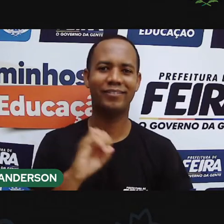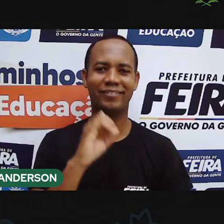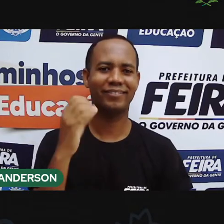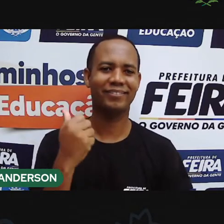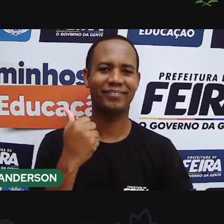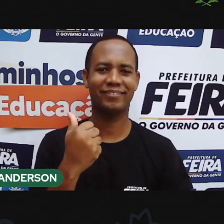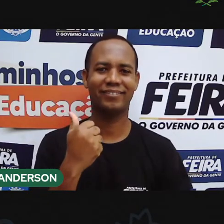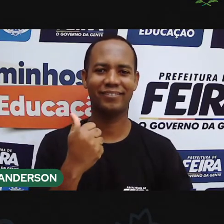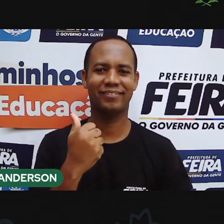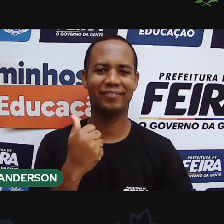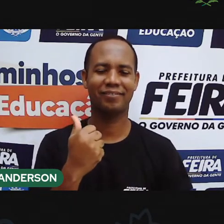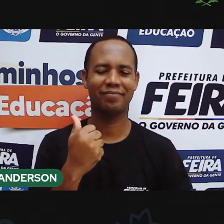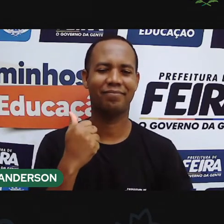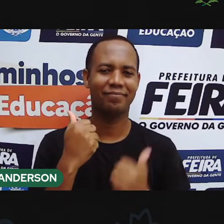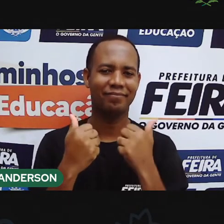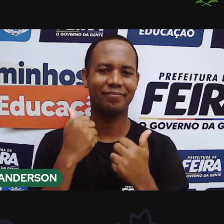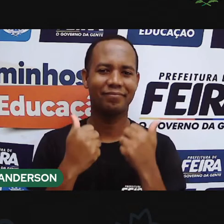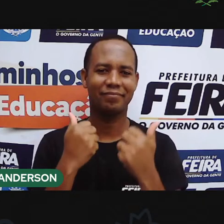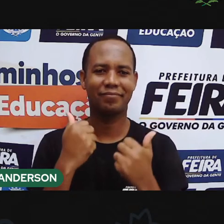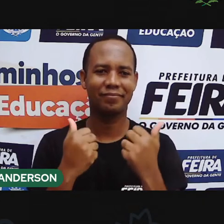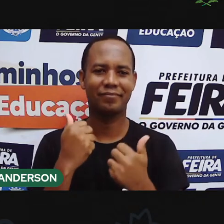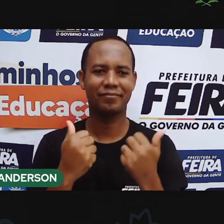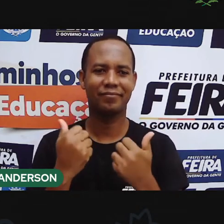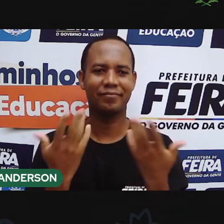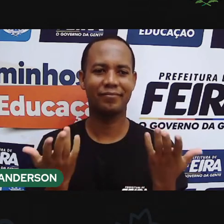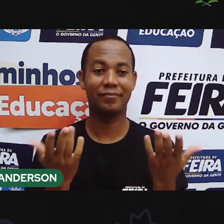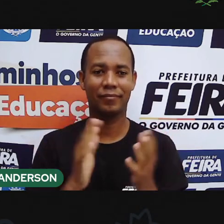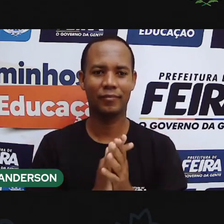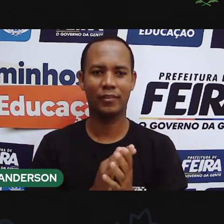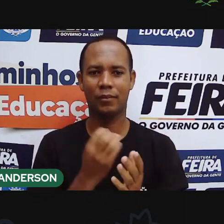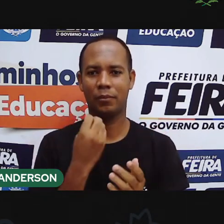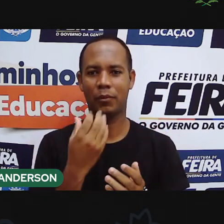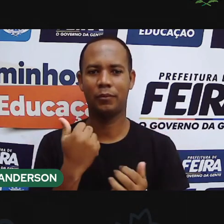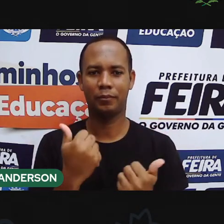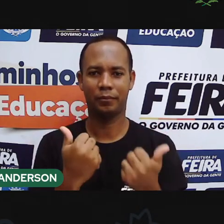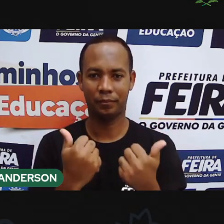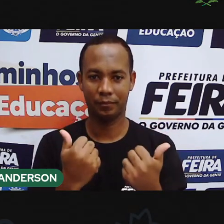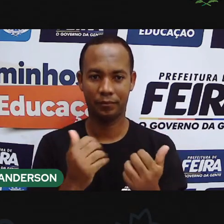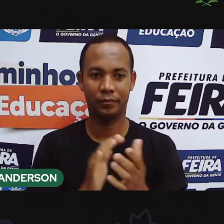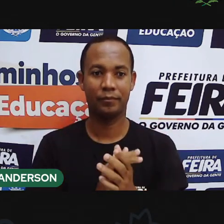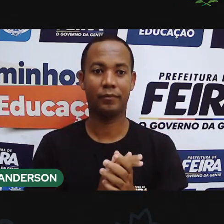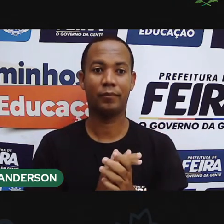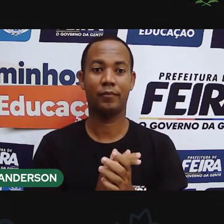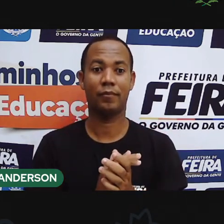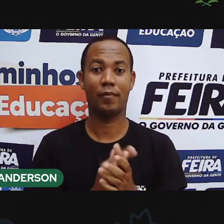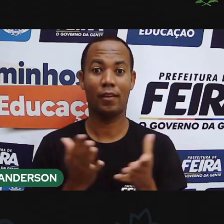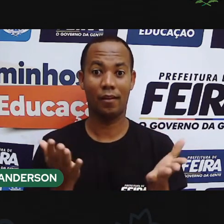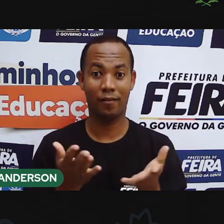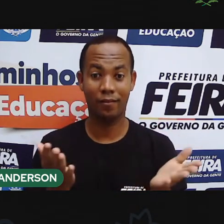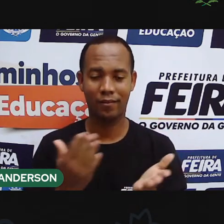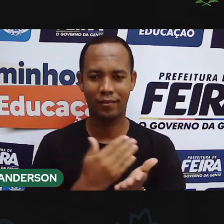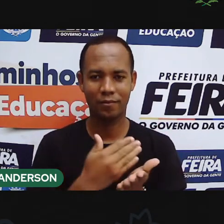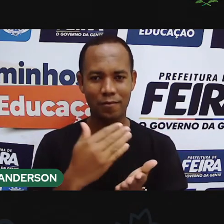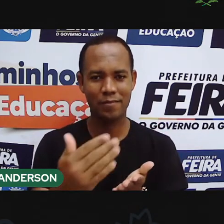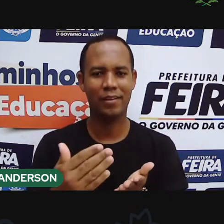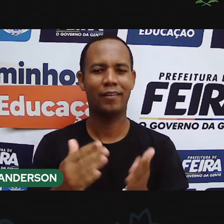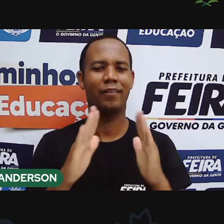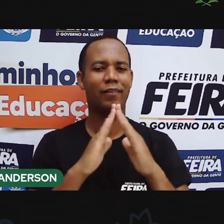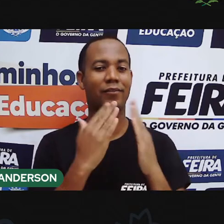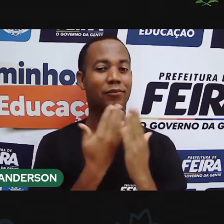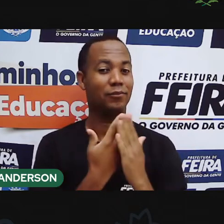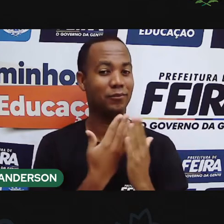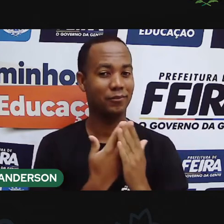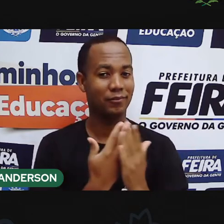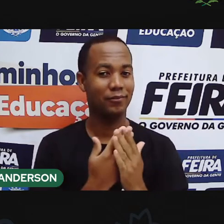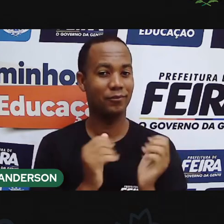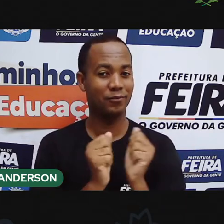Oi, tudo bem? E aí, gente, como é que vocês estão? Mais uma aula com a Maria e com o Anderson